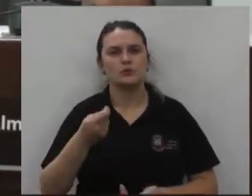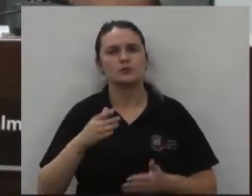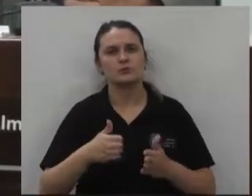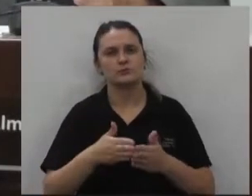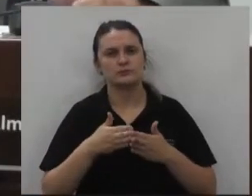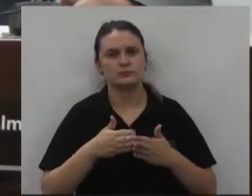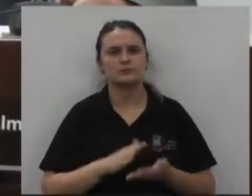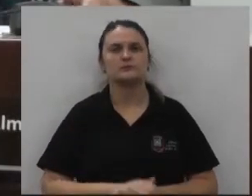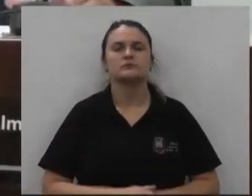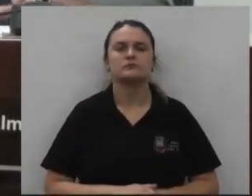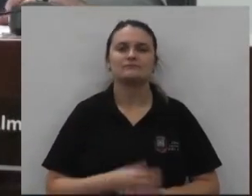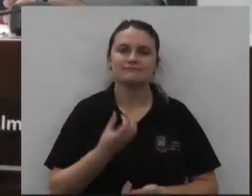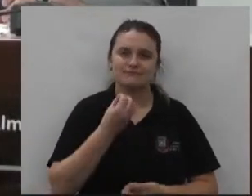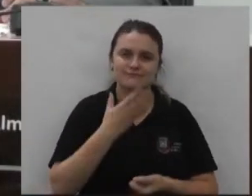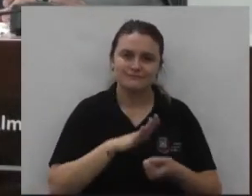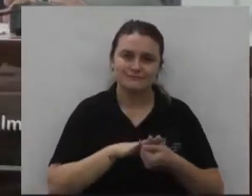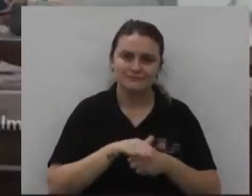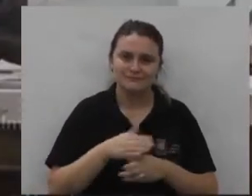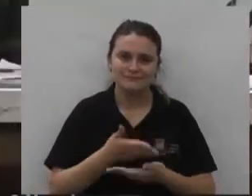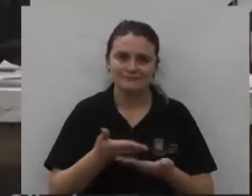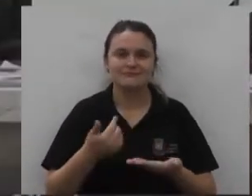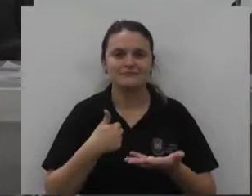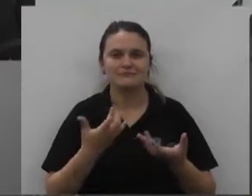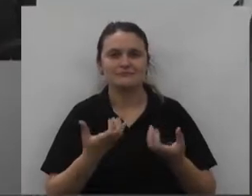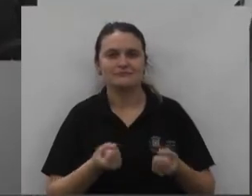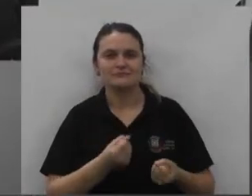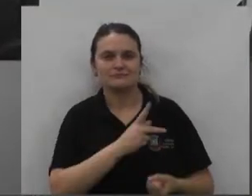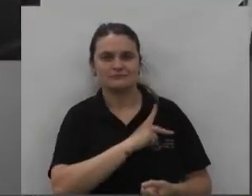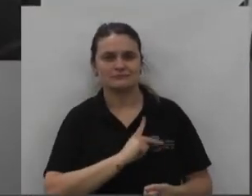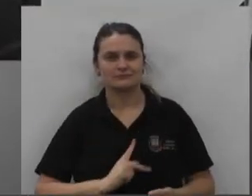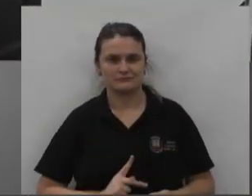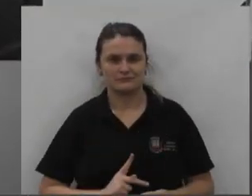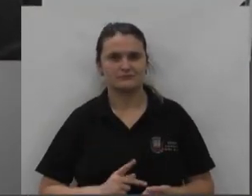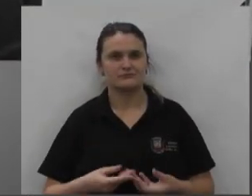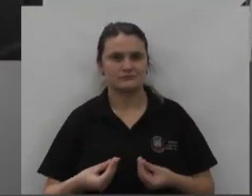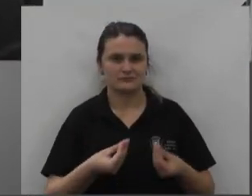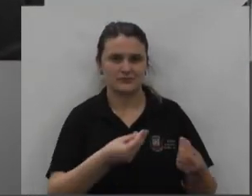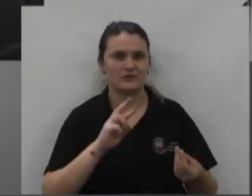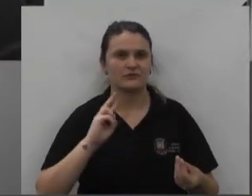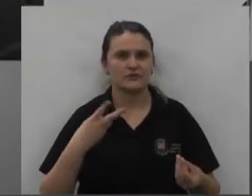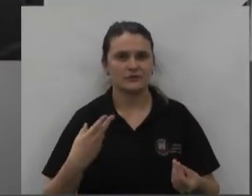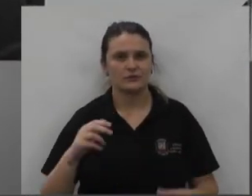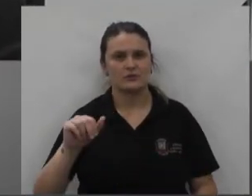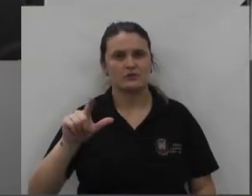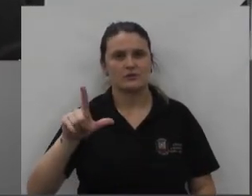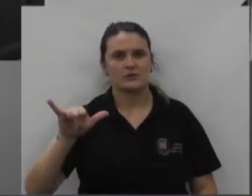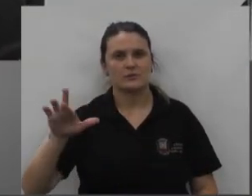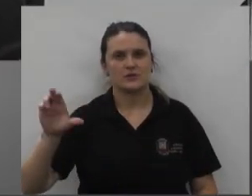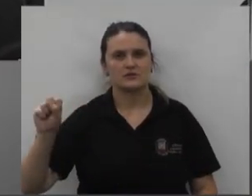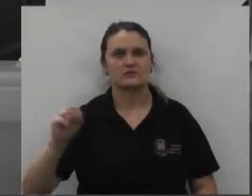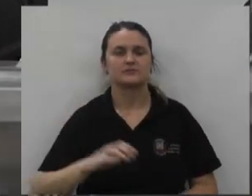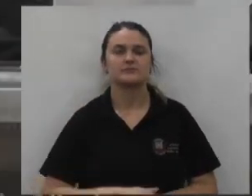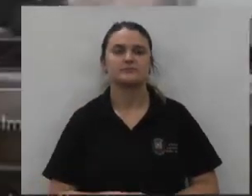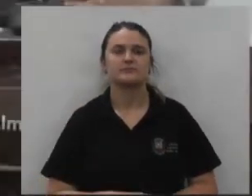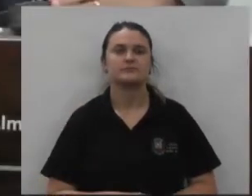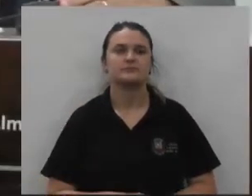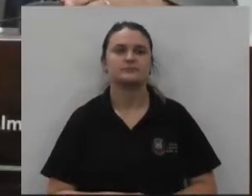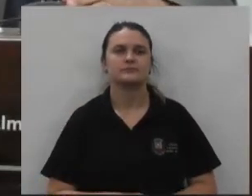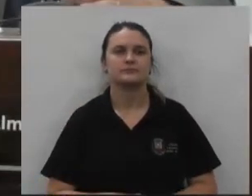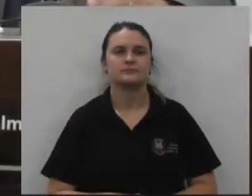deste requerimento boa noite a todos assumo a presidência e passo a palavra para o vereador Almiris Gai Filho